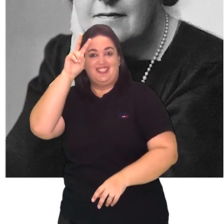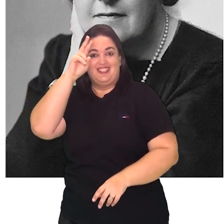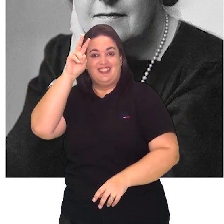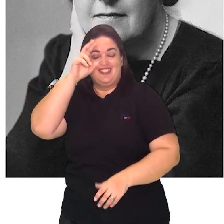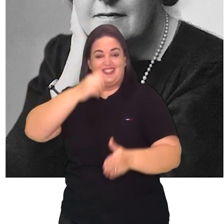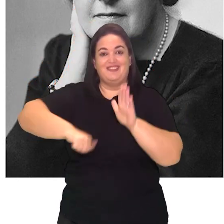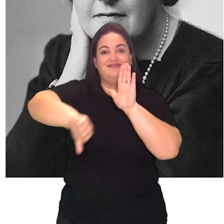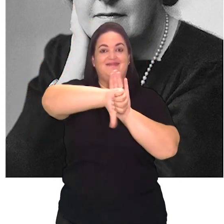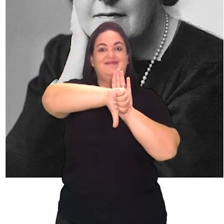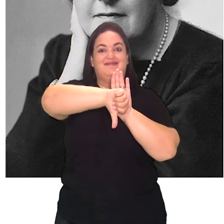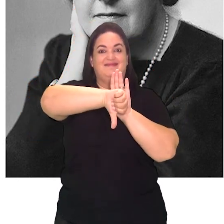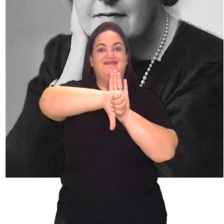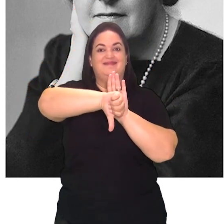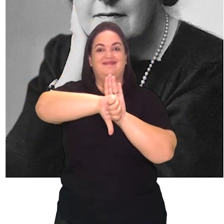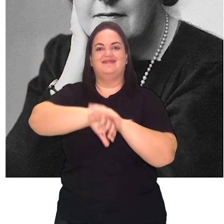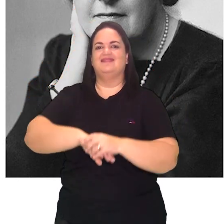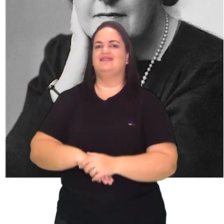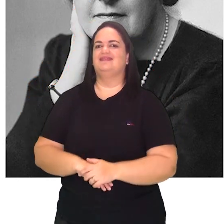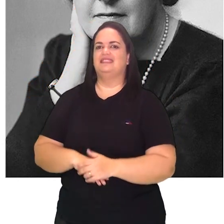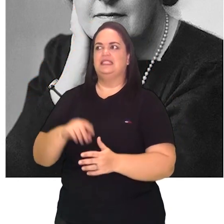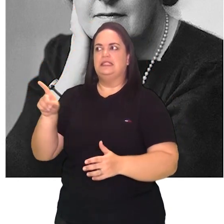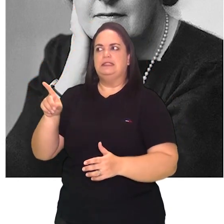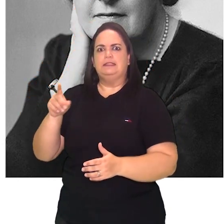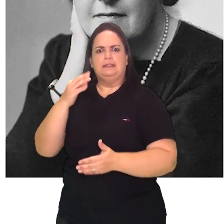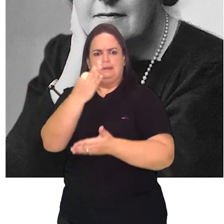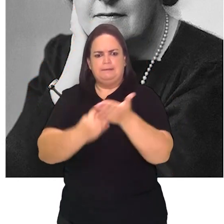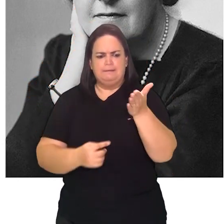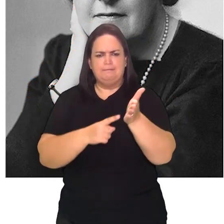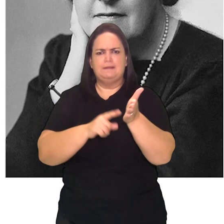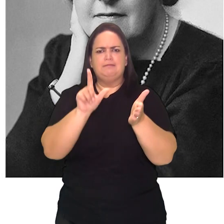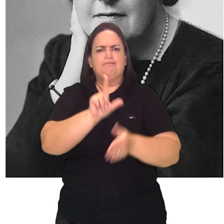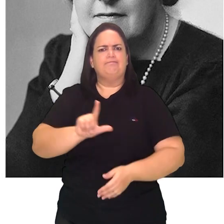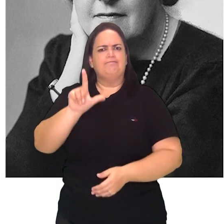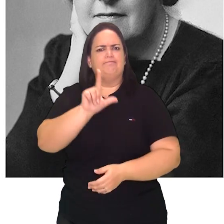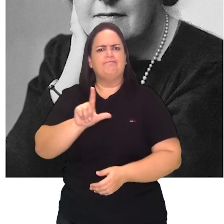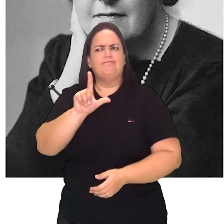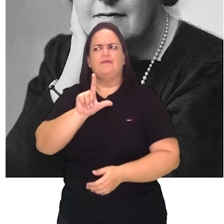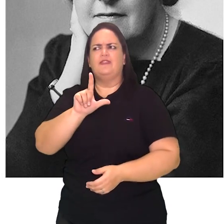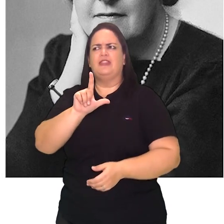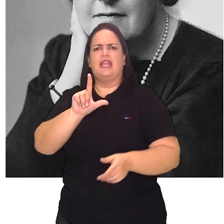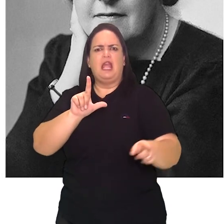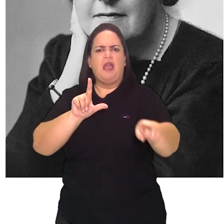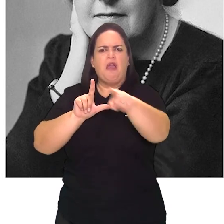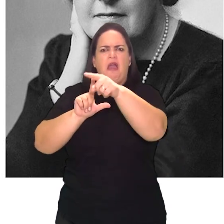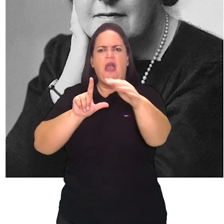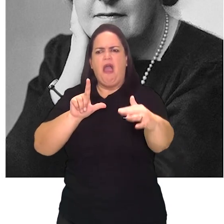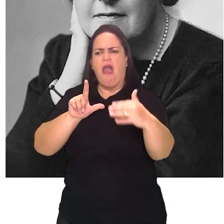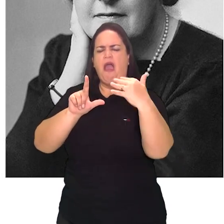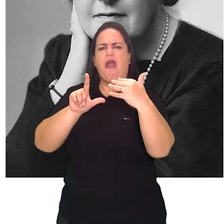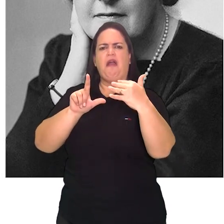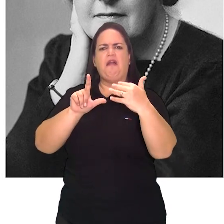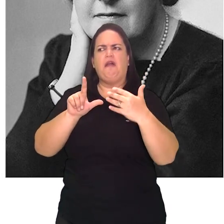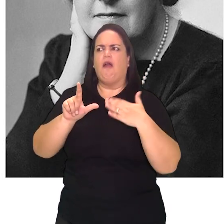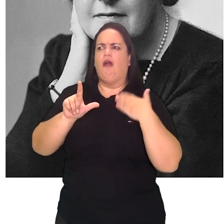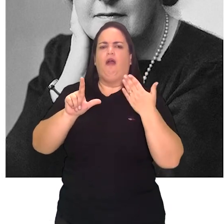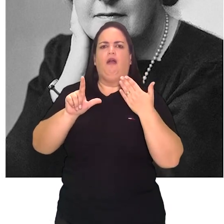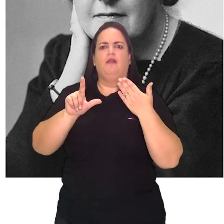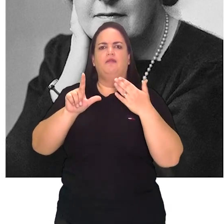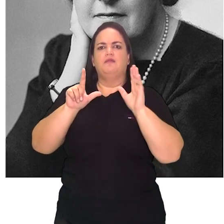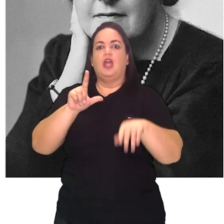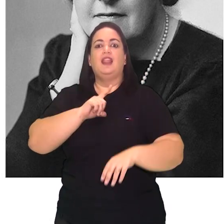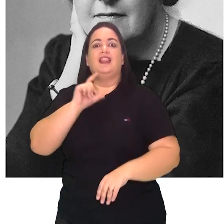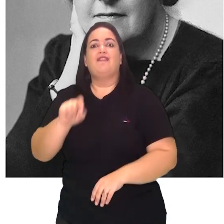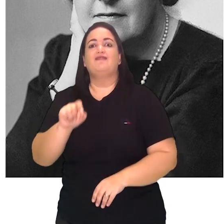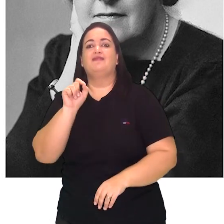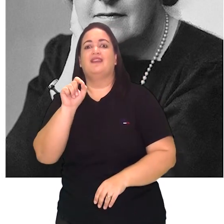ideia do impacto da obra da Agatha Christie, a obra dela, os livros que ela escreveu, já foram traduzidos para mais de